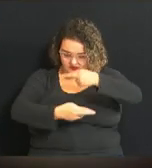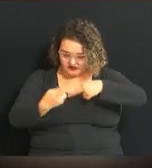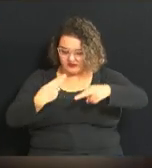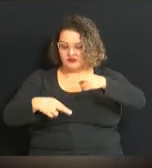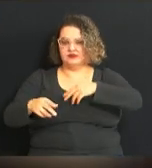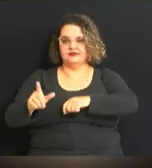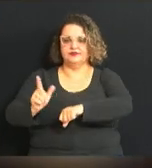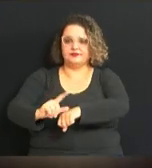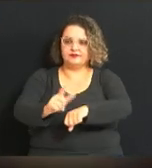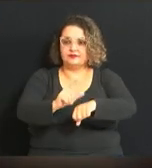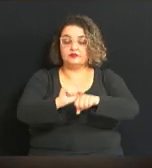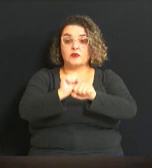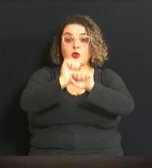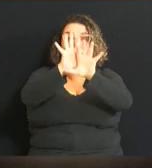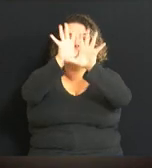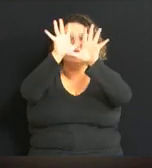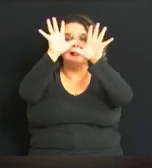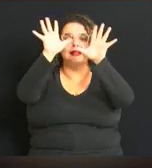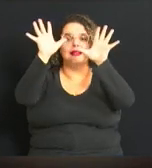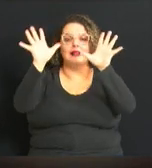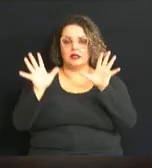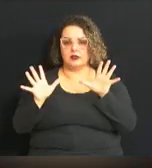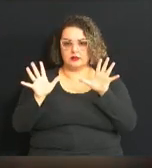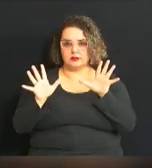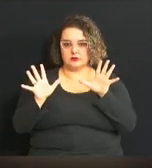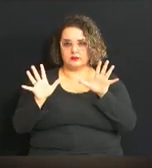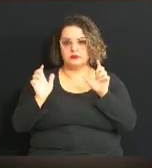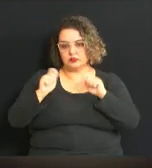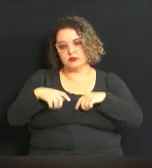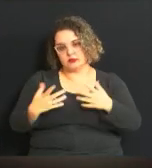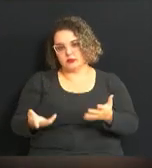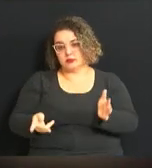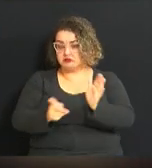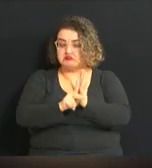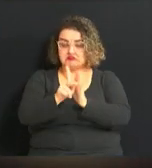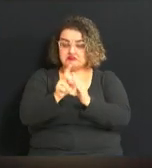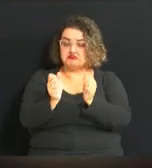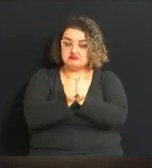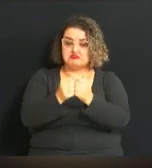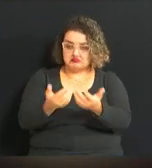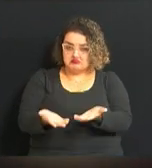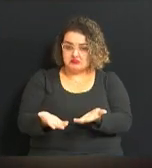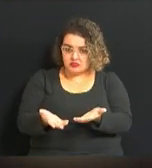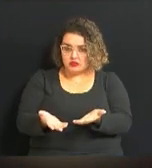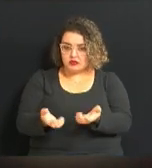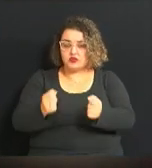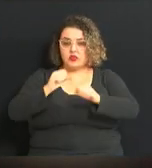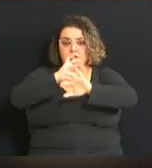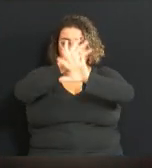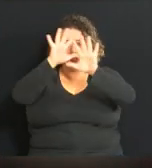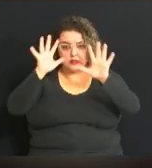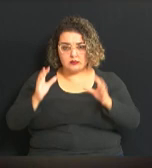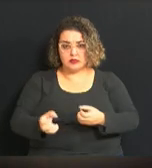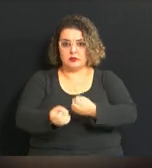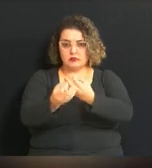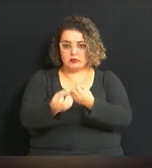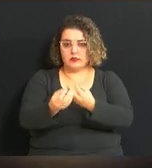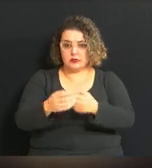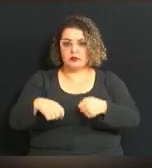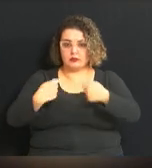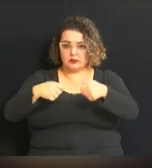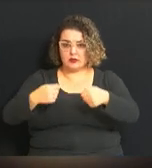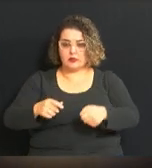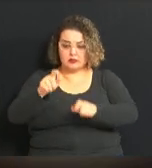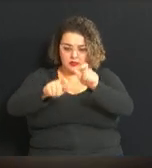tratada com a maior clareza possível. E eu entendo que esse projeto caminha junto com a transparência e com a informação que nós devemos dar